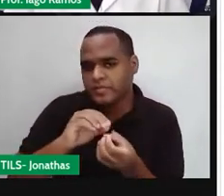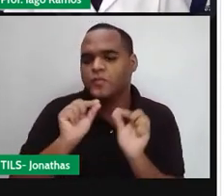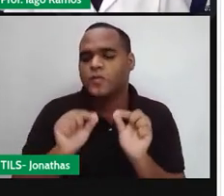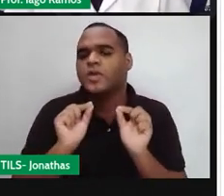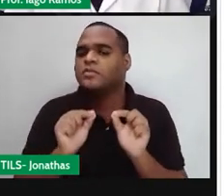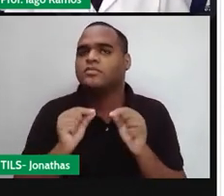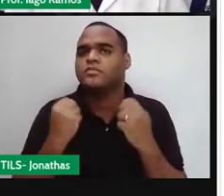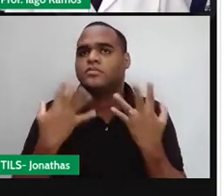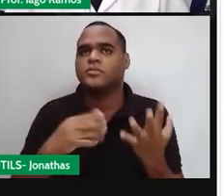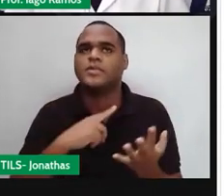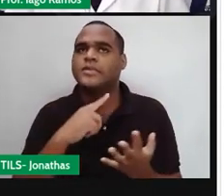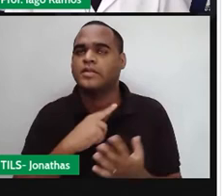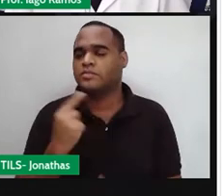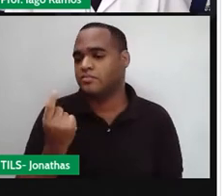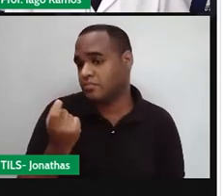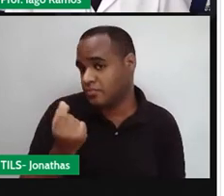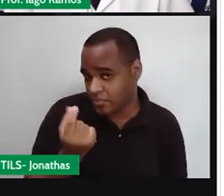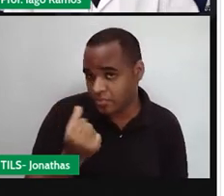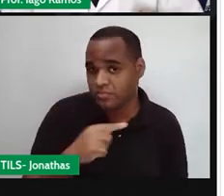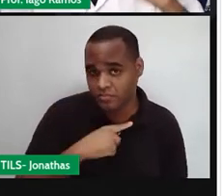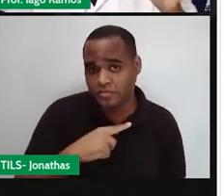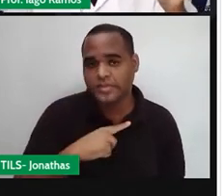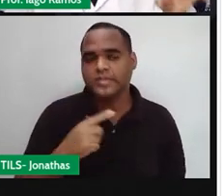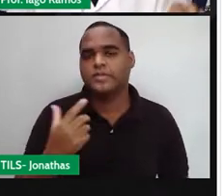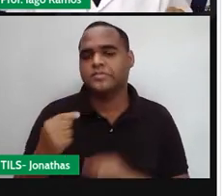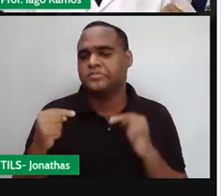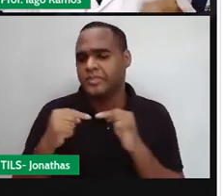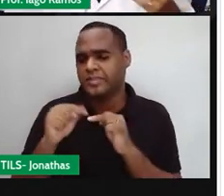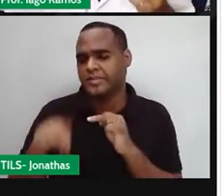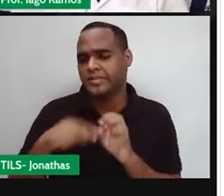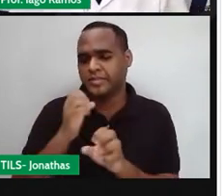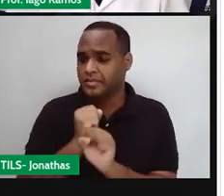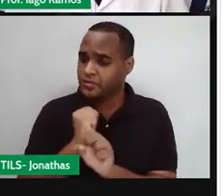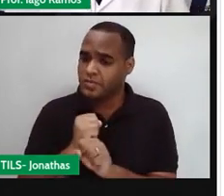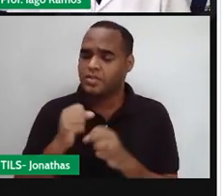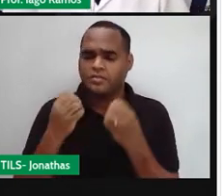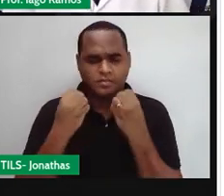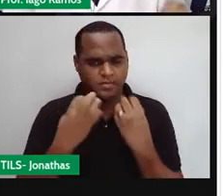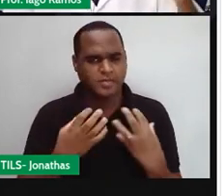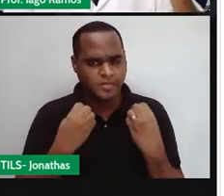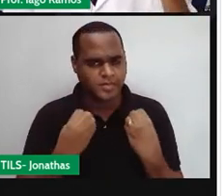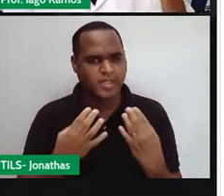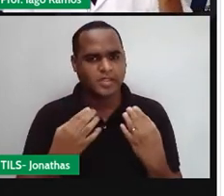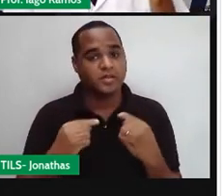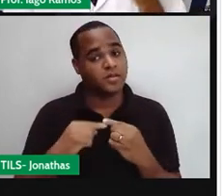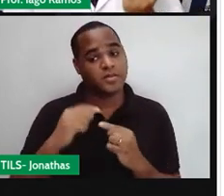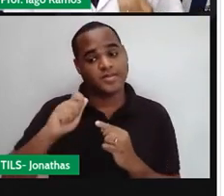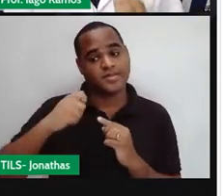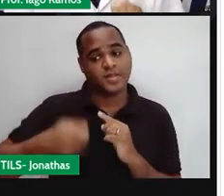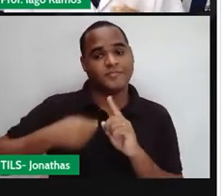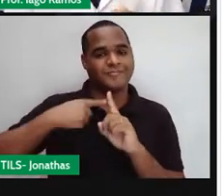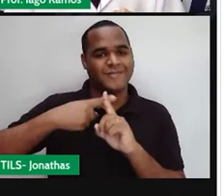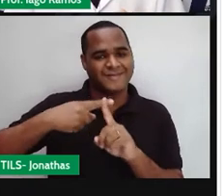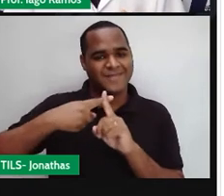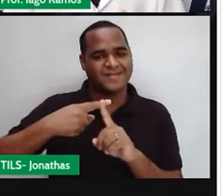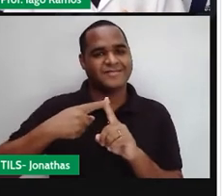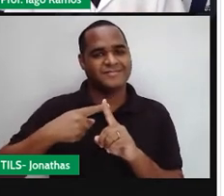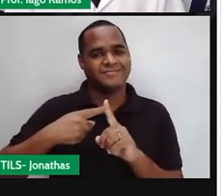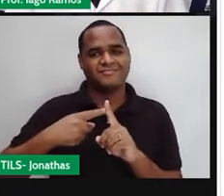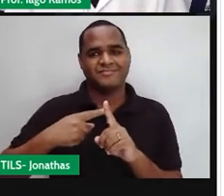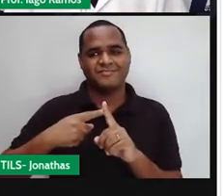se a gente tem dinheiro, ter dinheiro é uma coisa boa, é uma coisa positiva,